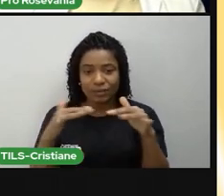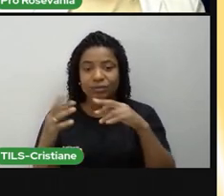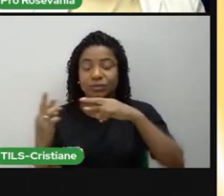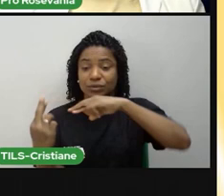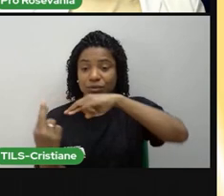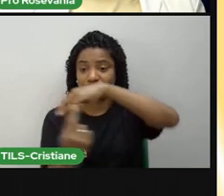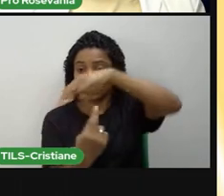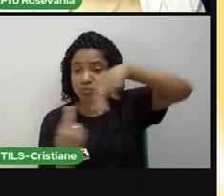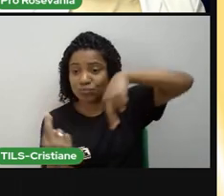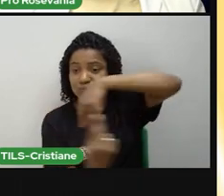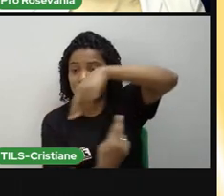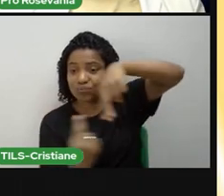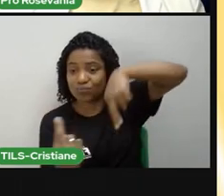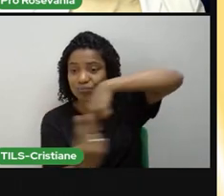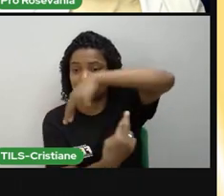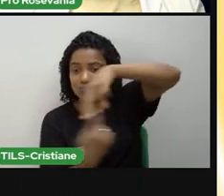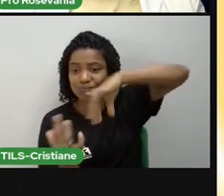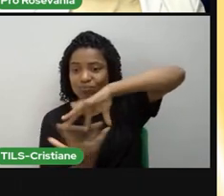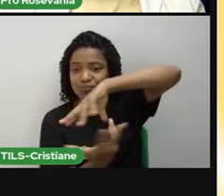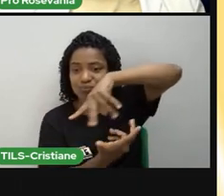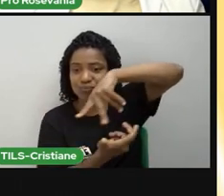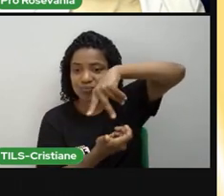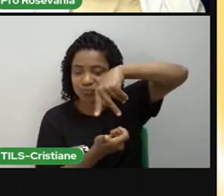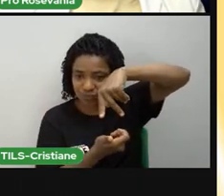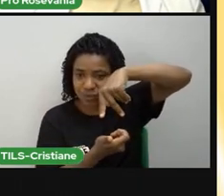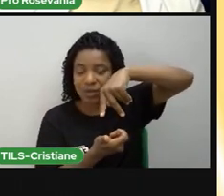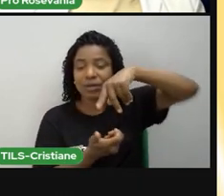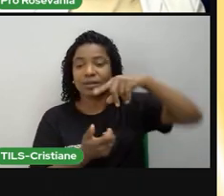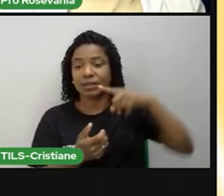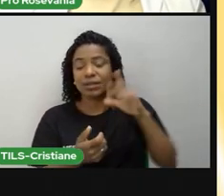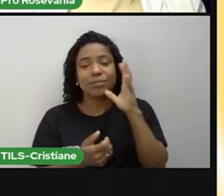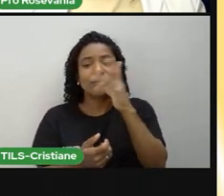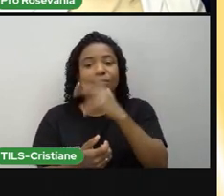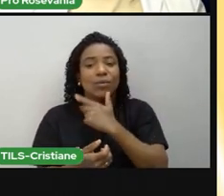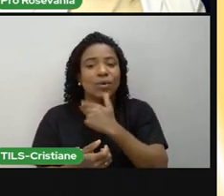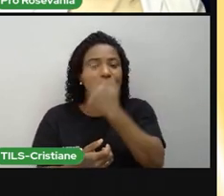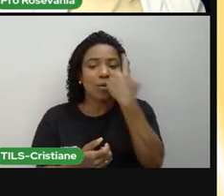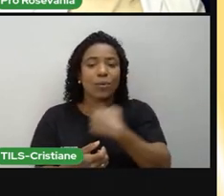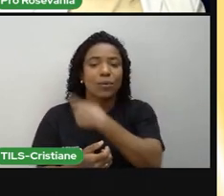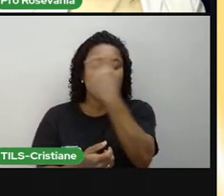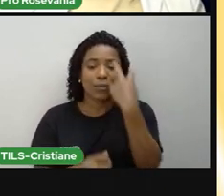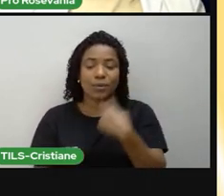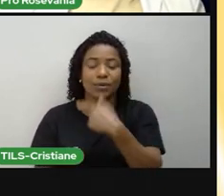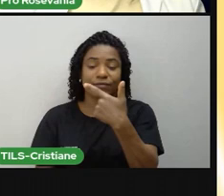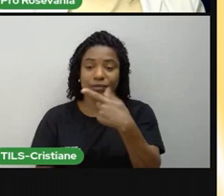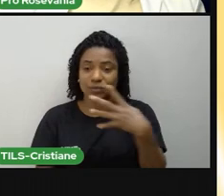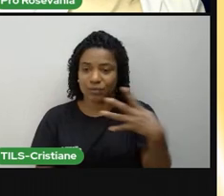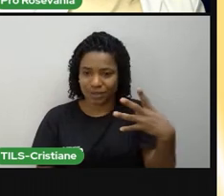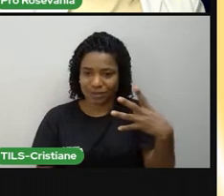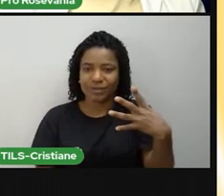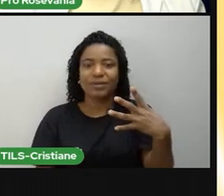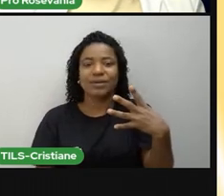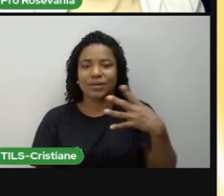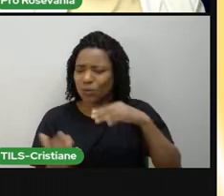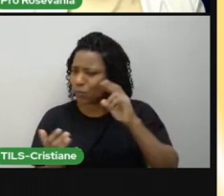em torno do seu próprio eixo que dura aproximadamente 24 horas e ele continua viajando em